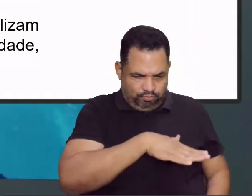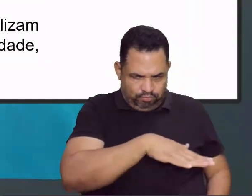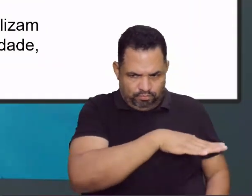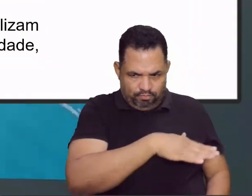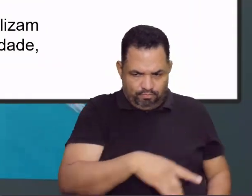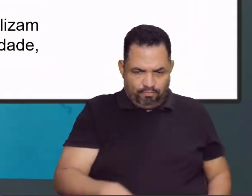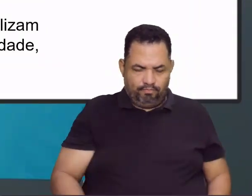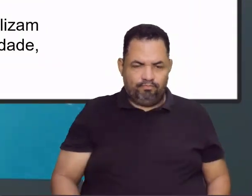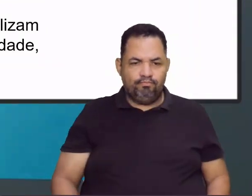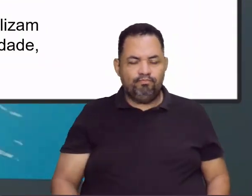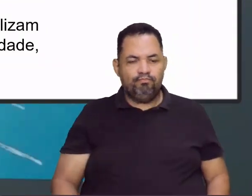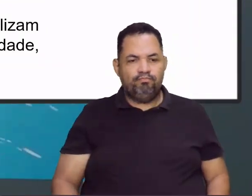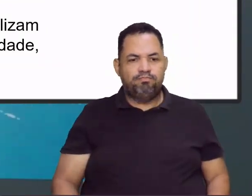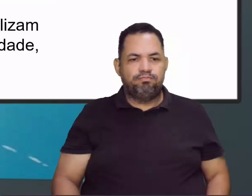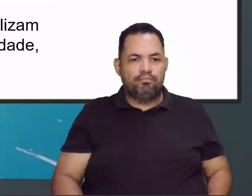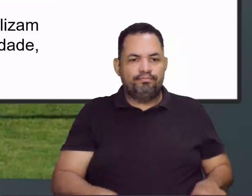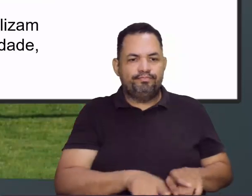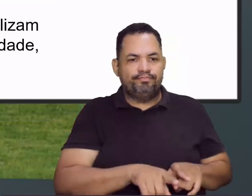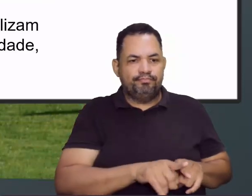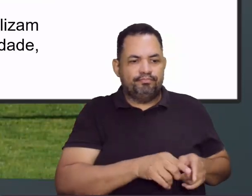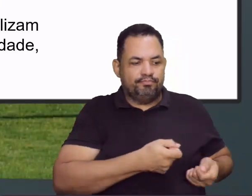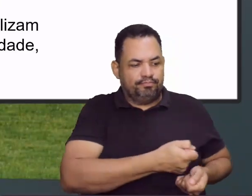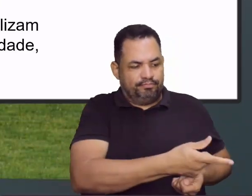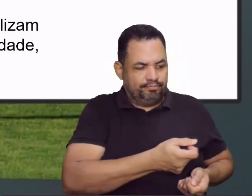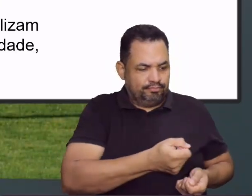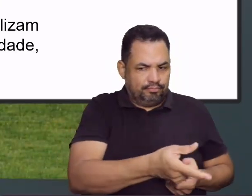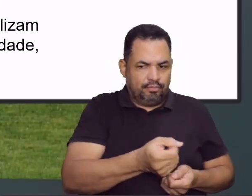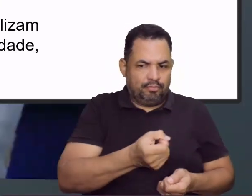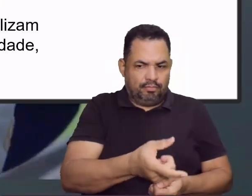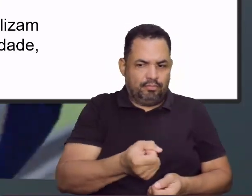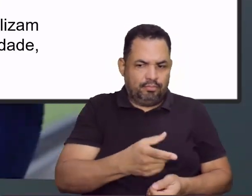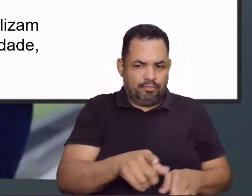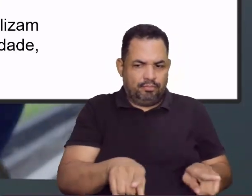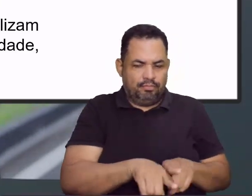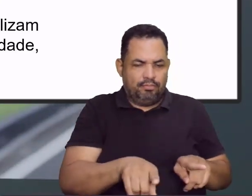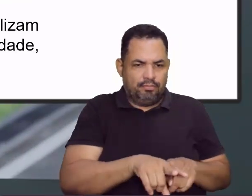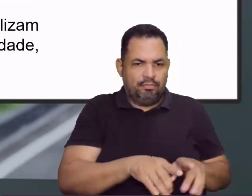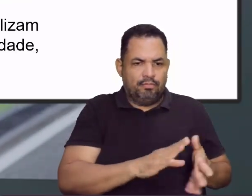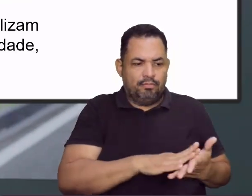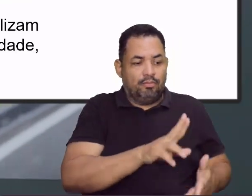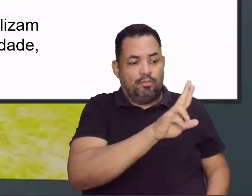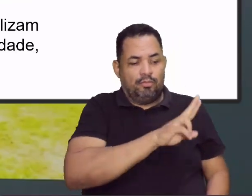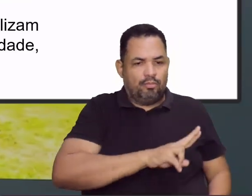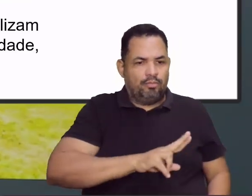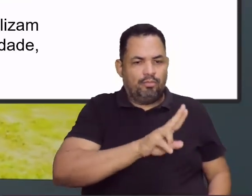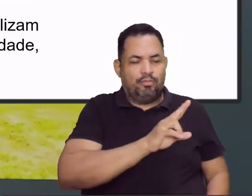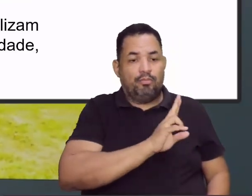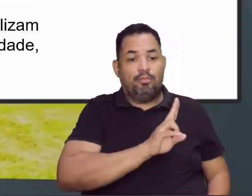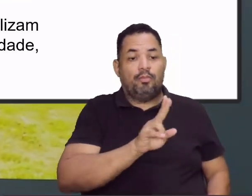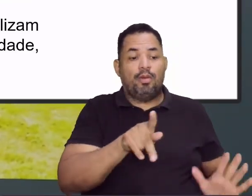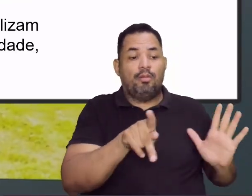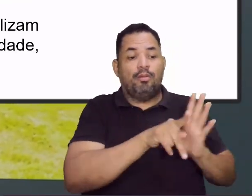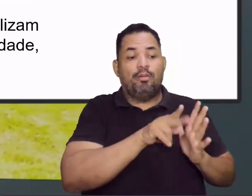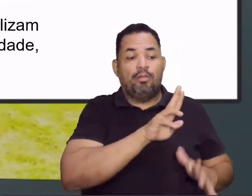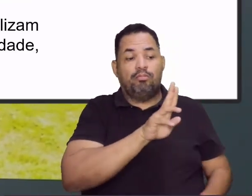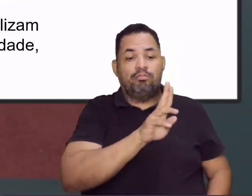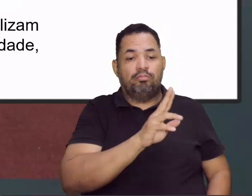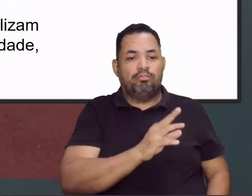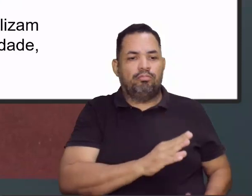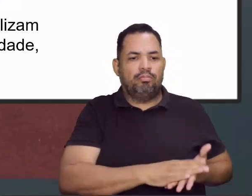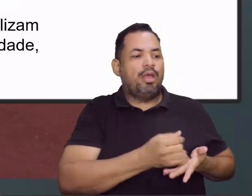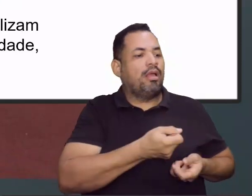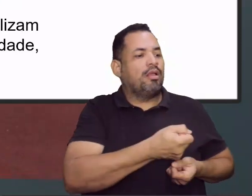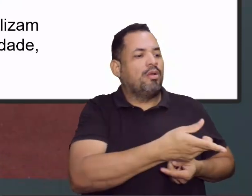Outra categorização são jogos de cartas. E aí, são jogos que se utilizam, como o nome já diz, né, de